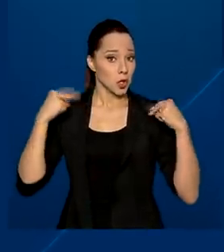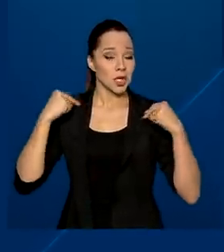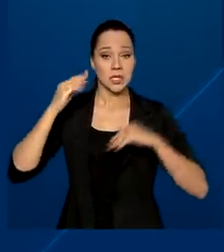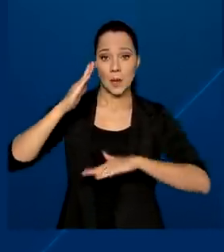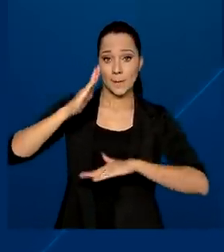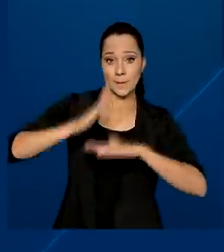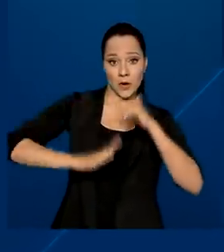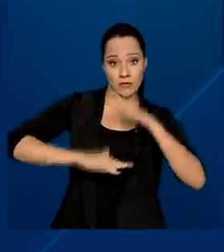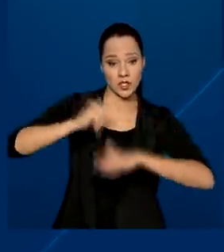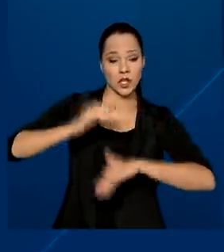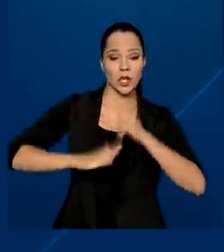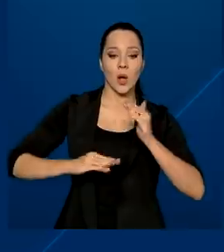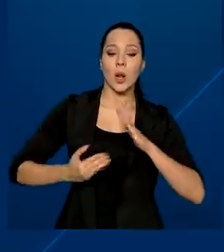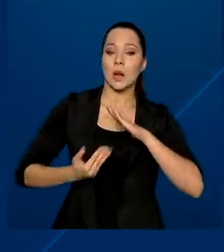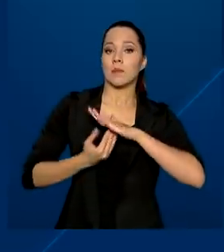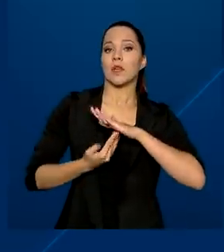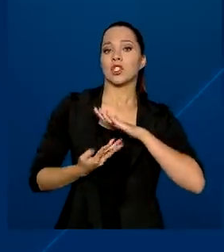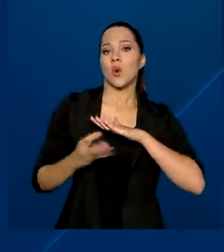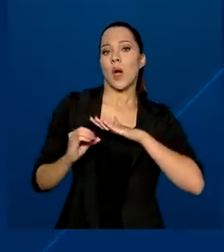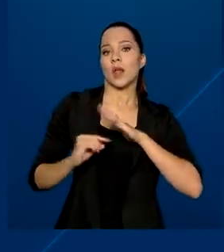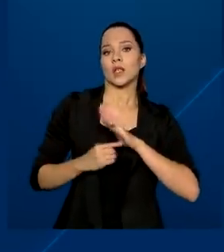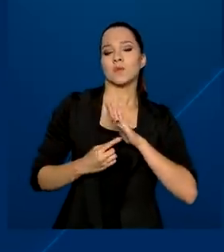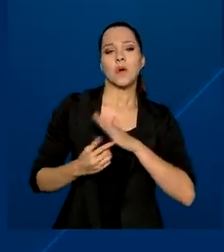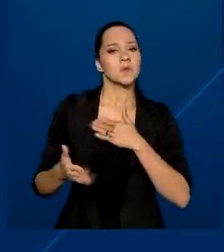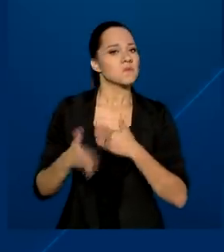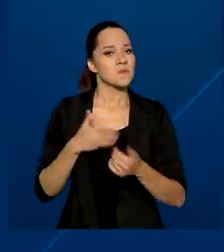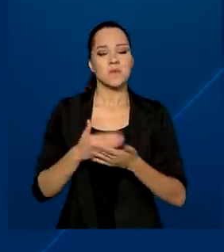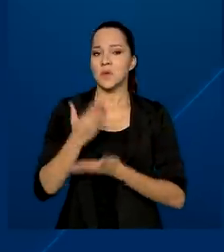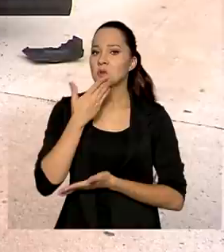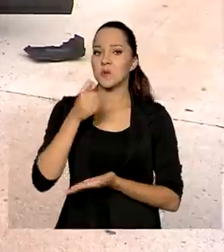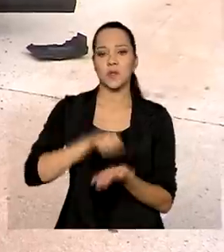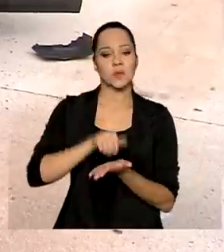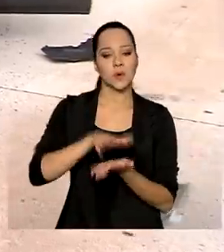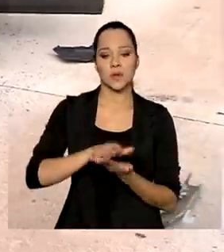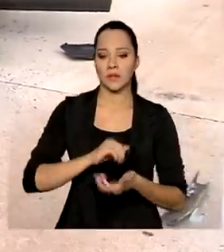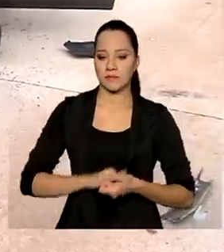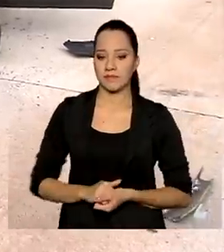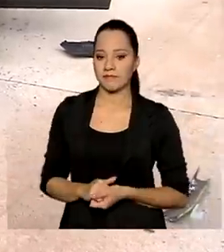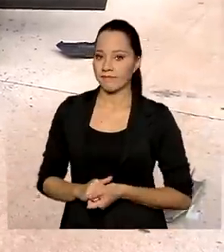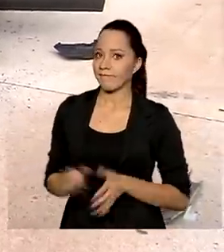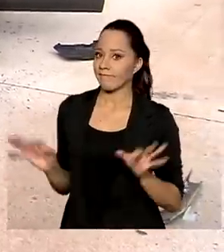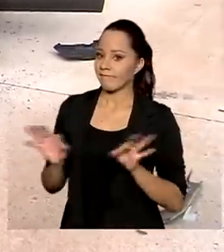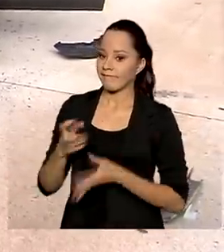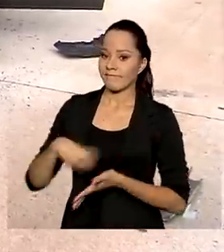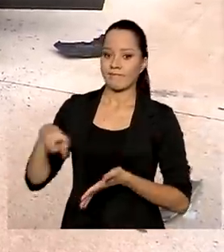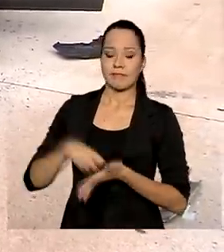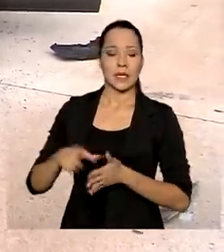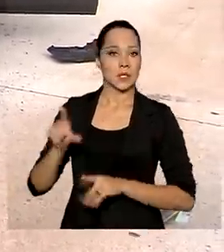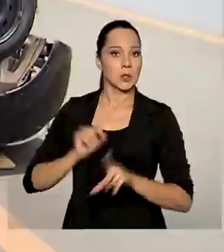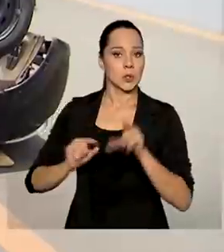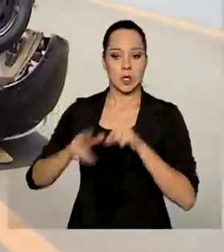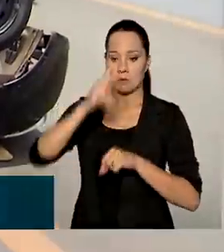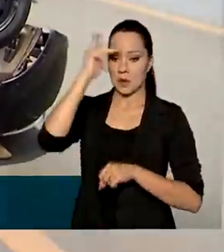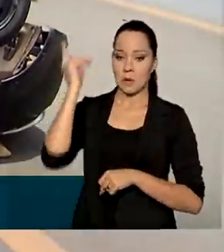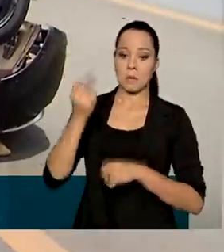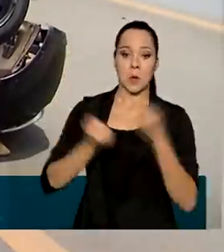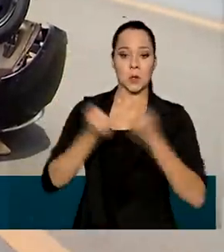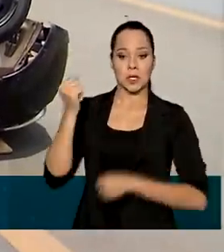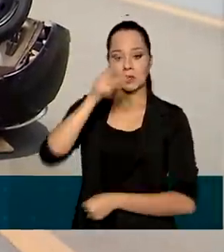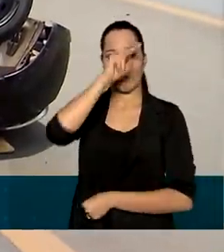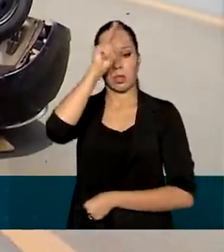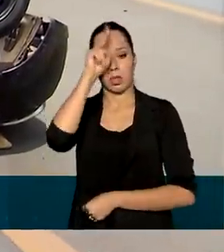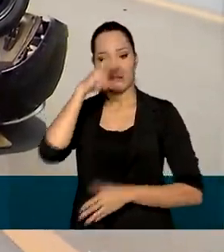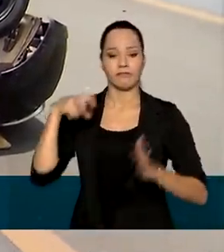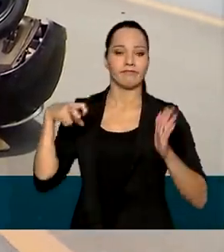um limite de 40 pontos, independente da natureza das infrações. E nada de penas alternativas para o motorista bêbado que